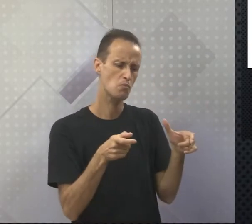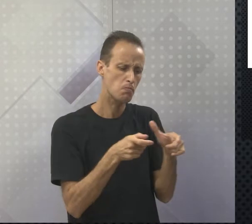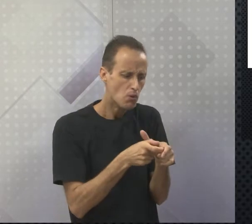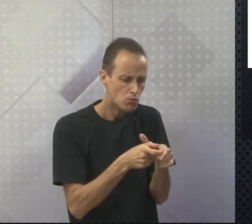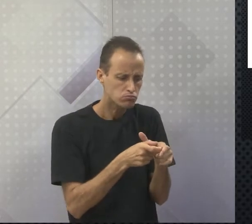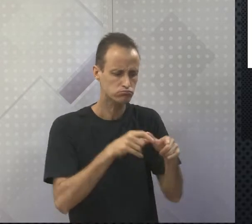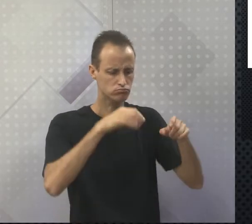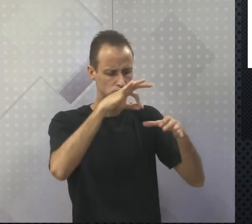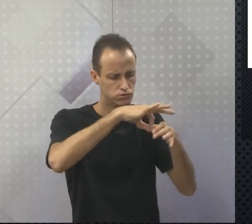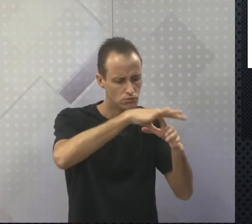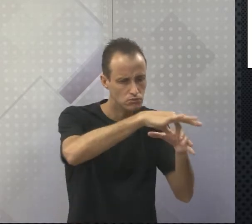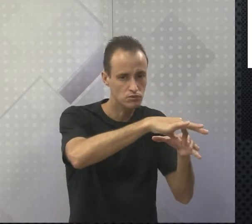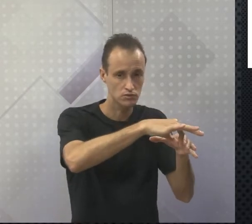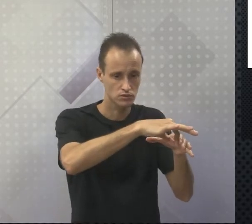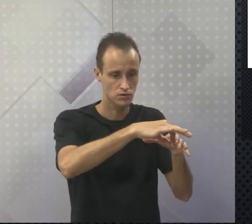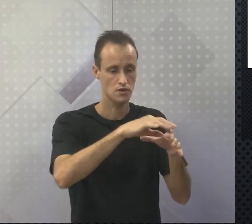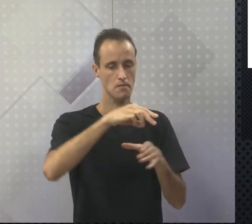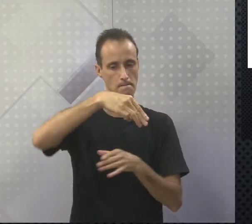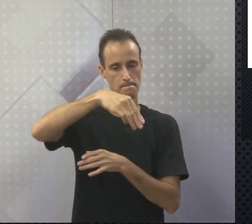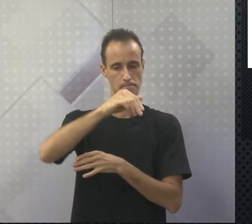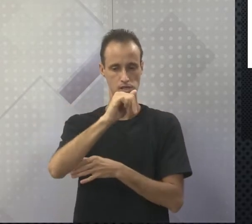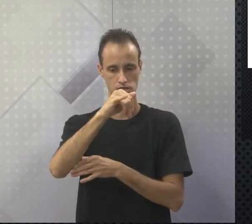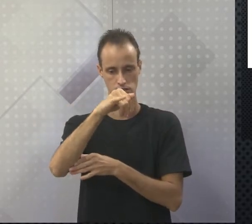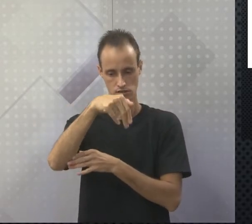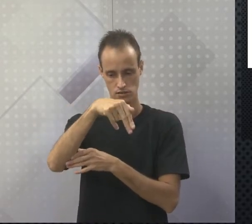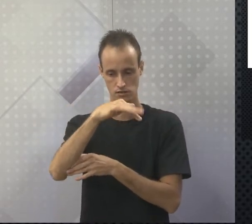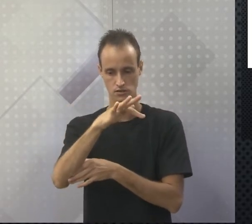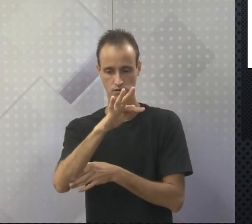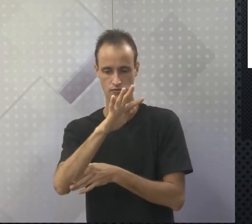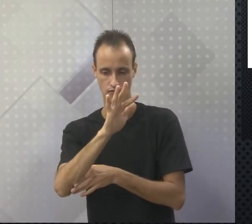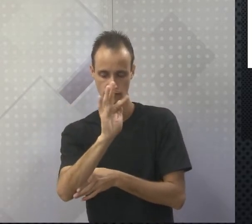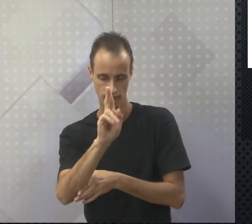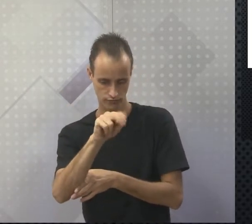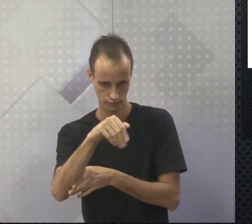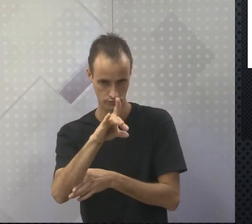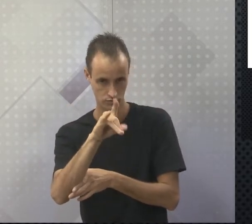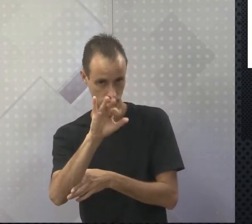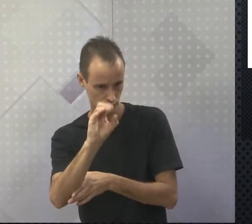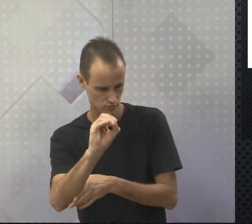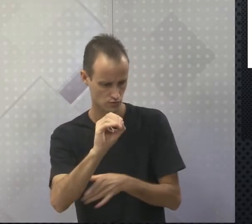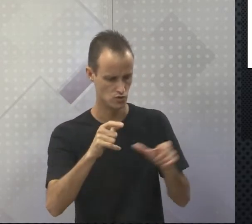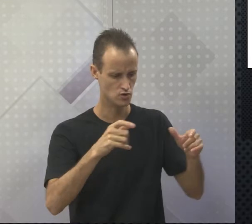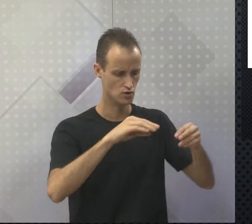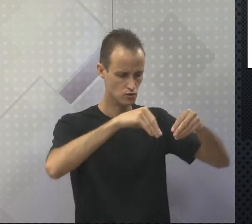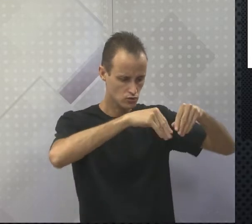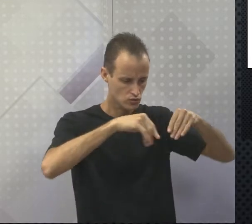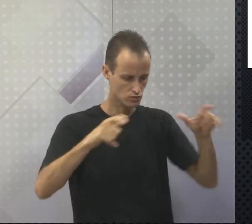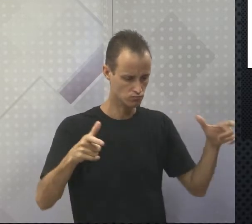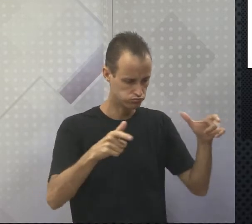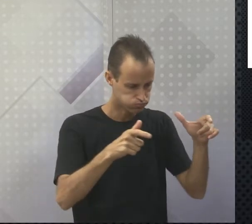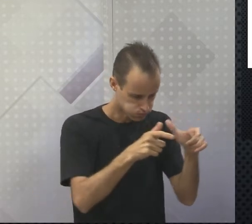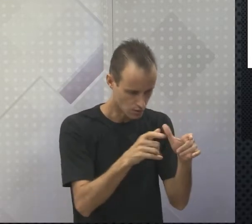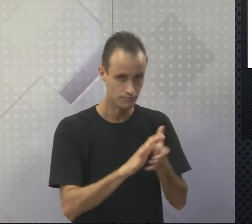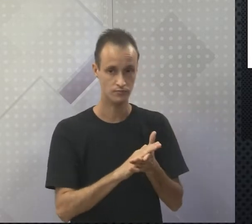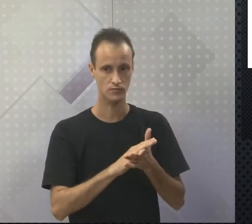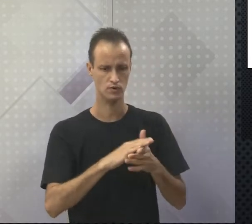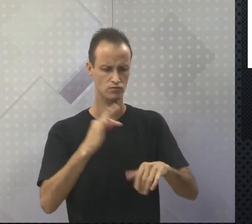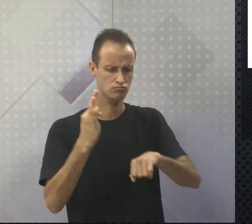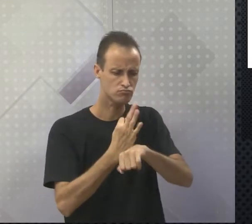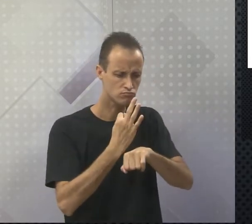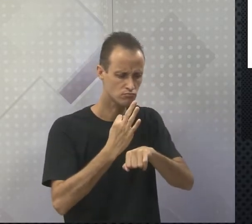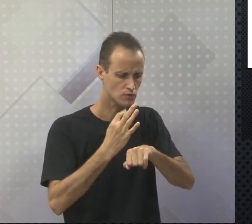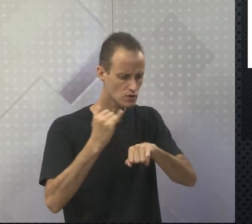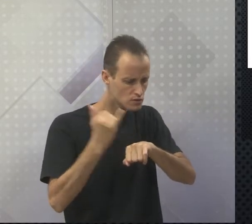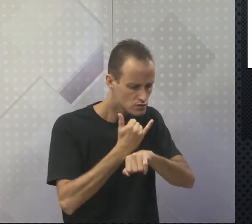produção, um minifúndio. Minifúndio, pequena propriedade de terra. Com a utilização de técnicas